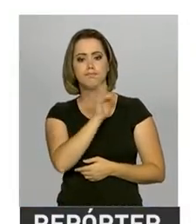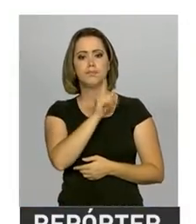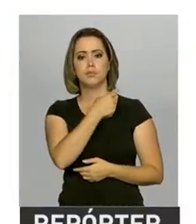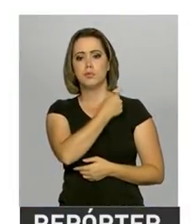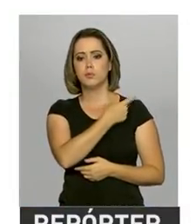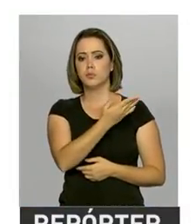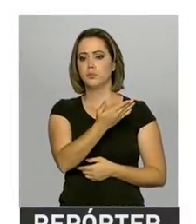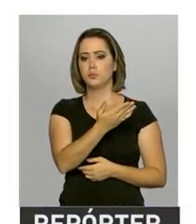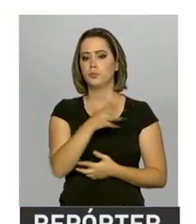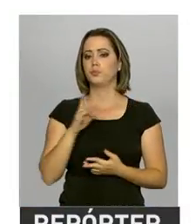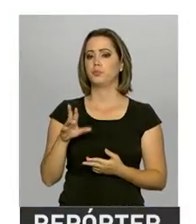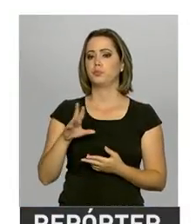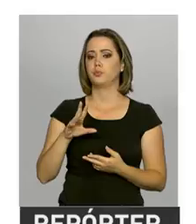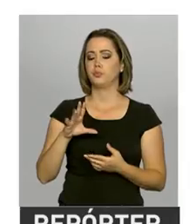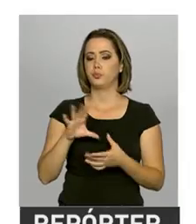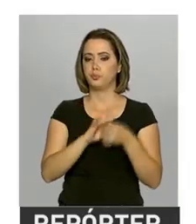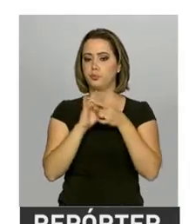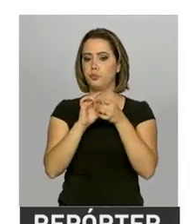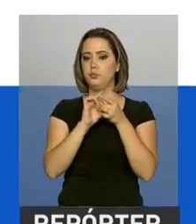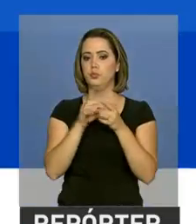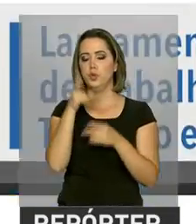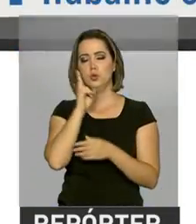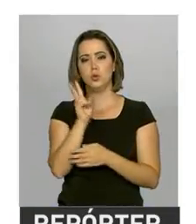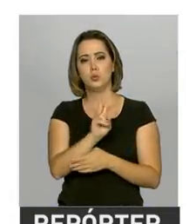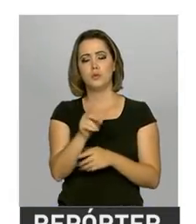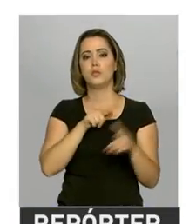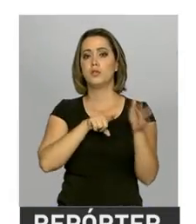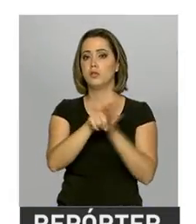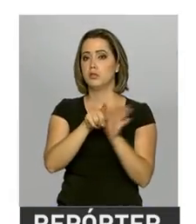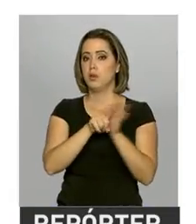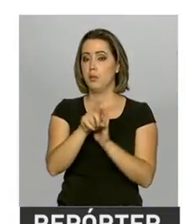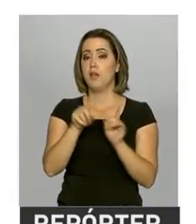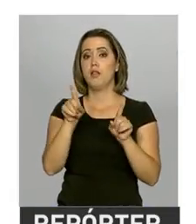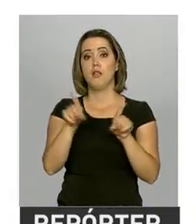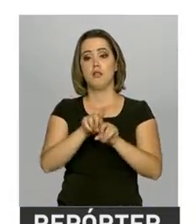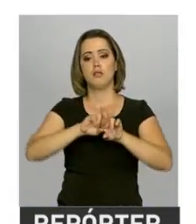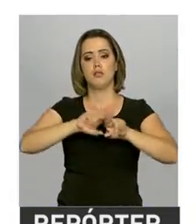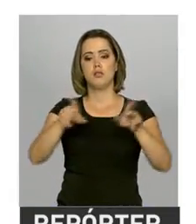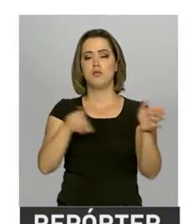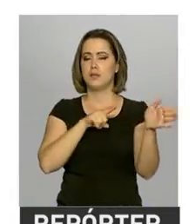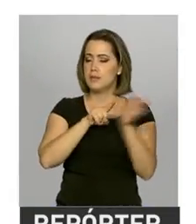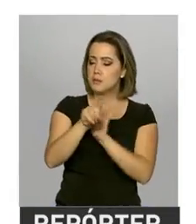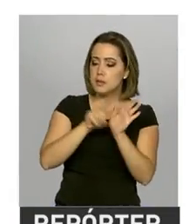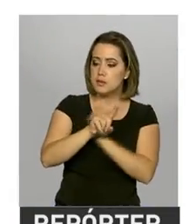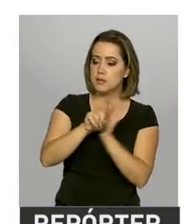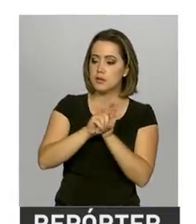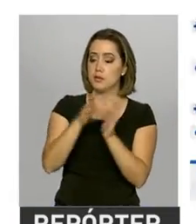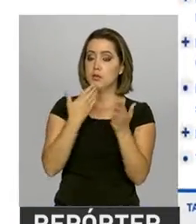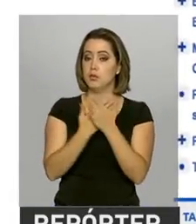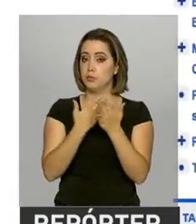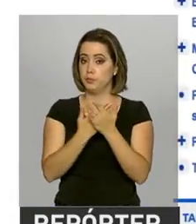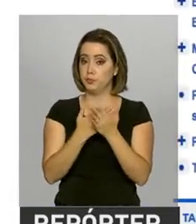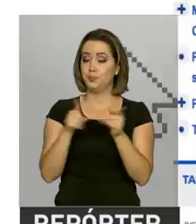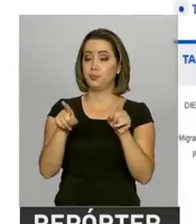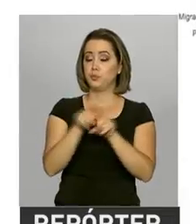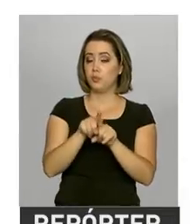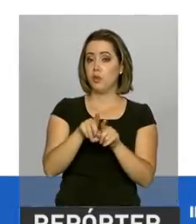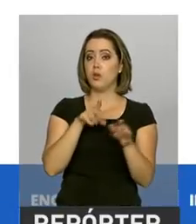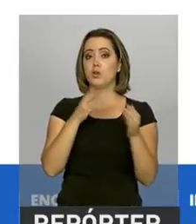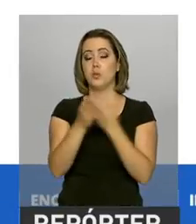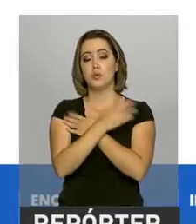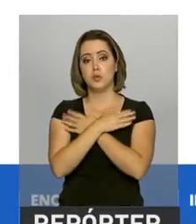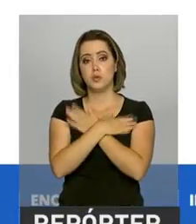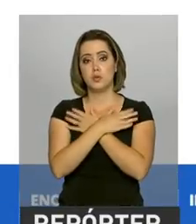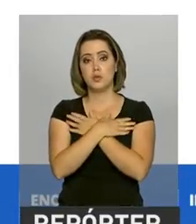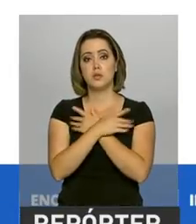Observatórios do Trabalho, que reúne pesquisas sobre desemprego e informalidade. Nele também é possível